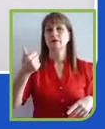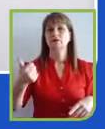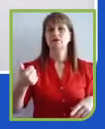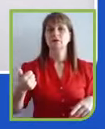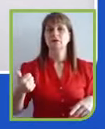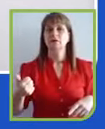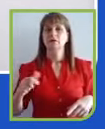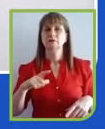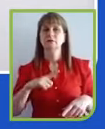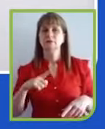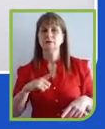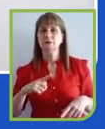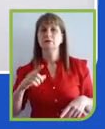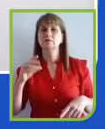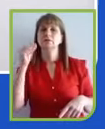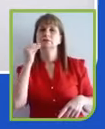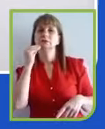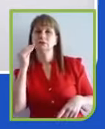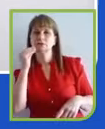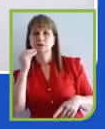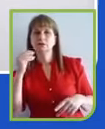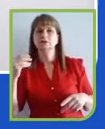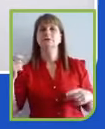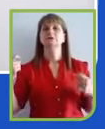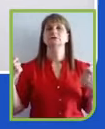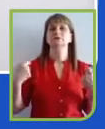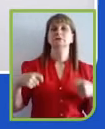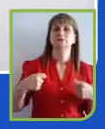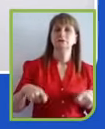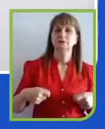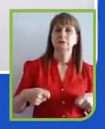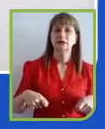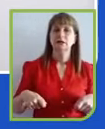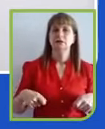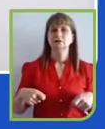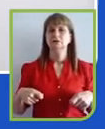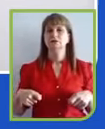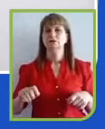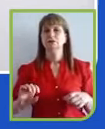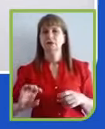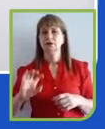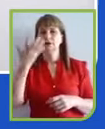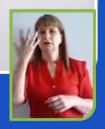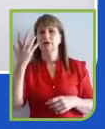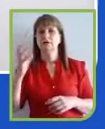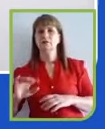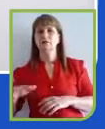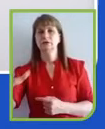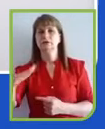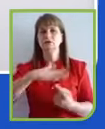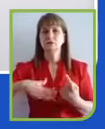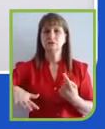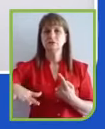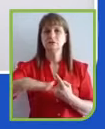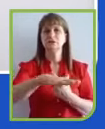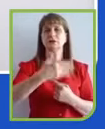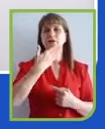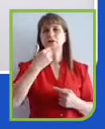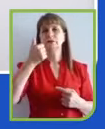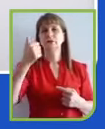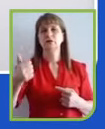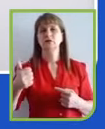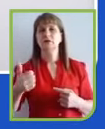chance e a necessidade de reiniciar esse capitalismo e criando uma sociedade melhor. Os mais de 15 trilhões de